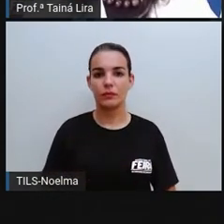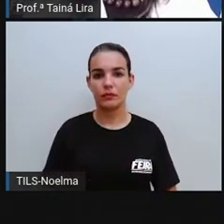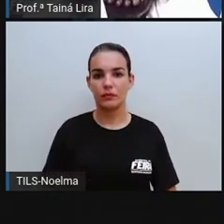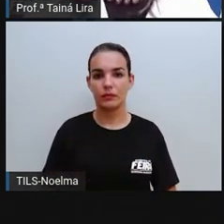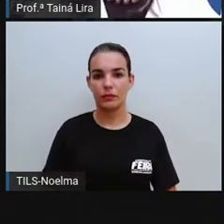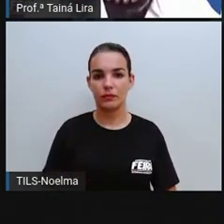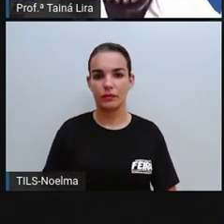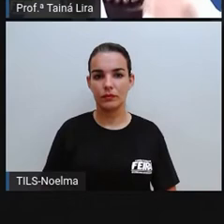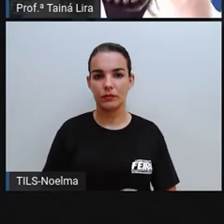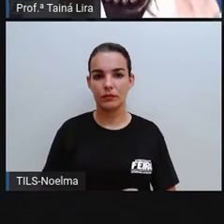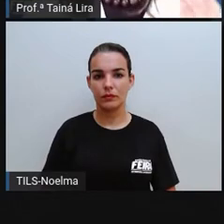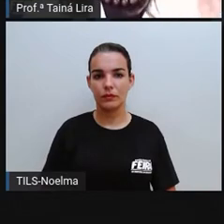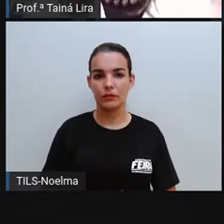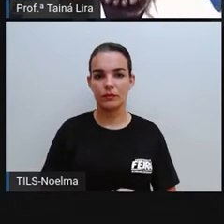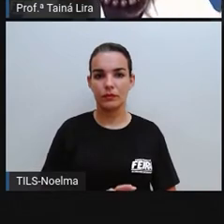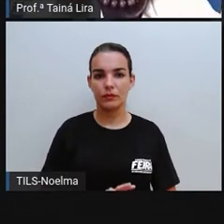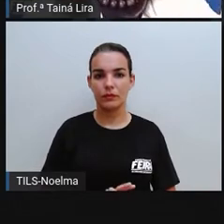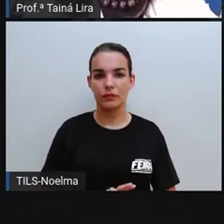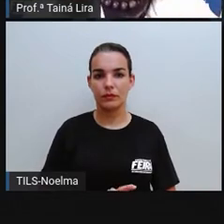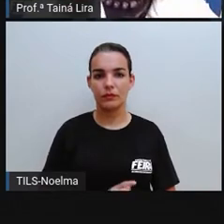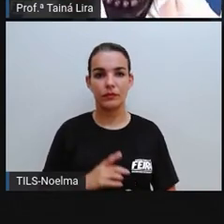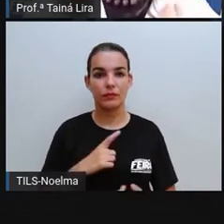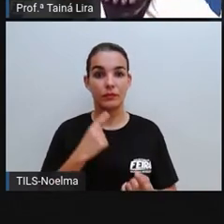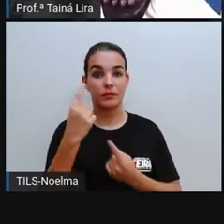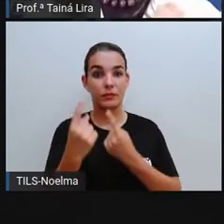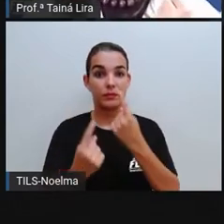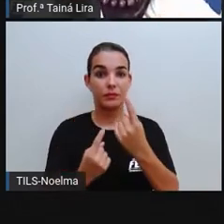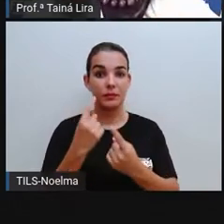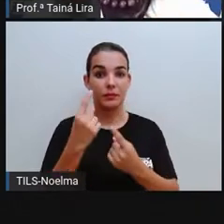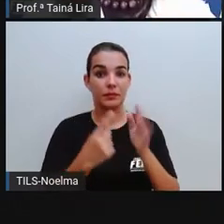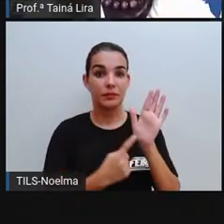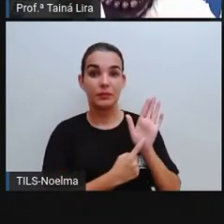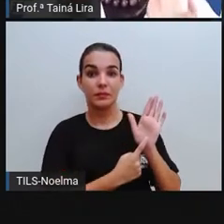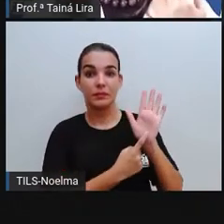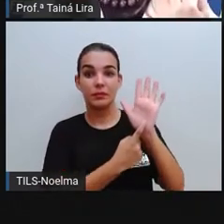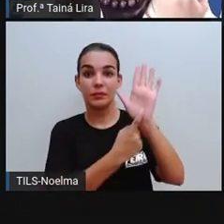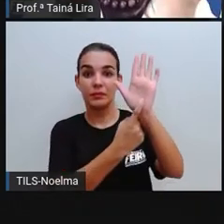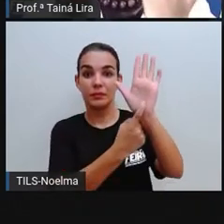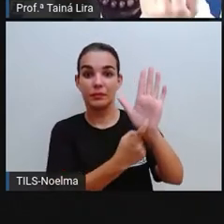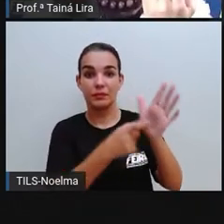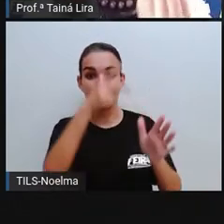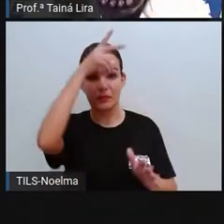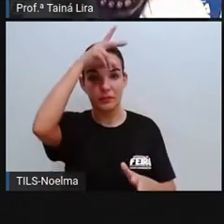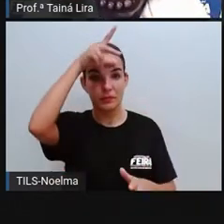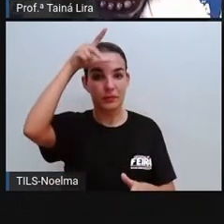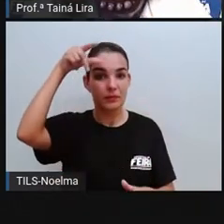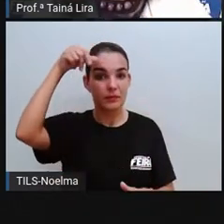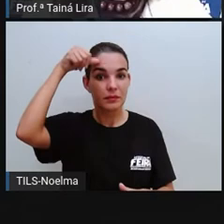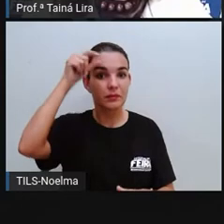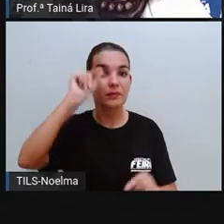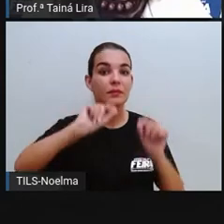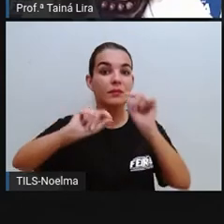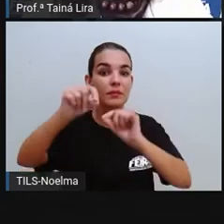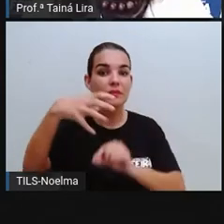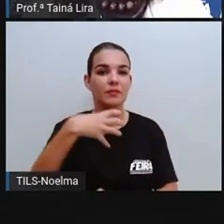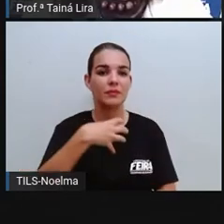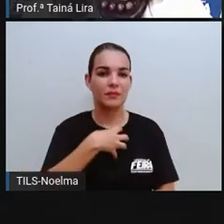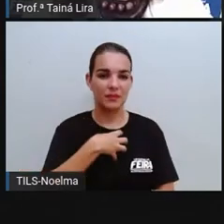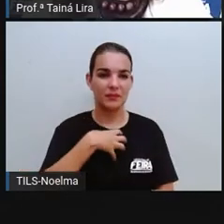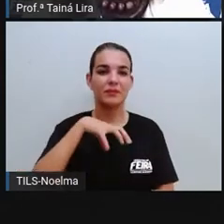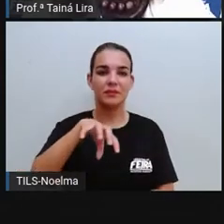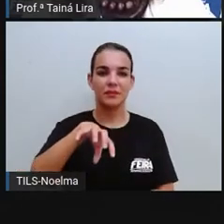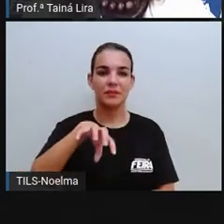Então, ó, a gente tem aqui algumas imagens de algumas prefeituras. Essa aqui é a prefeitura de Salvador, tá?